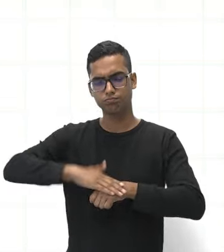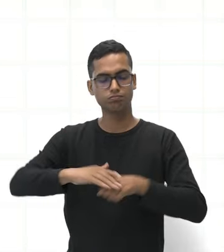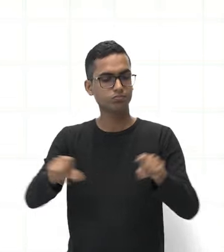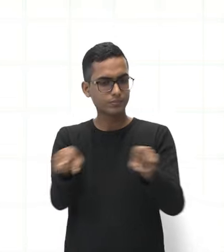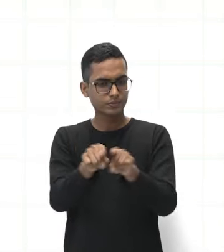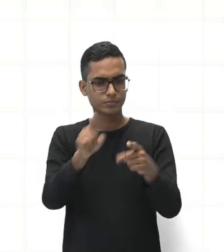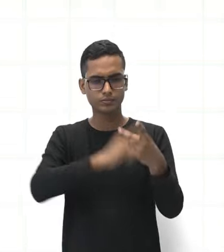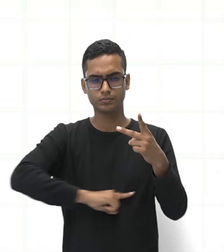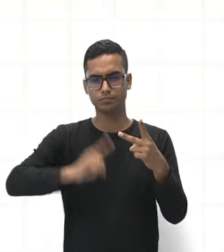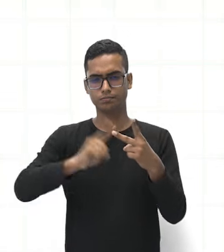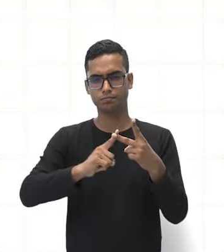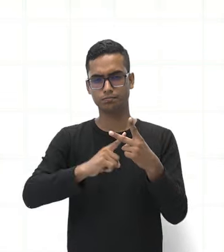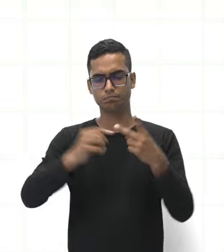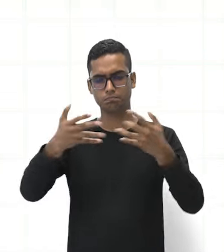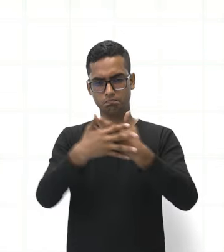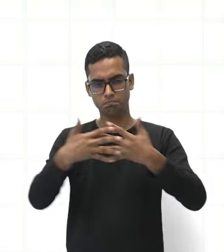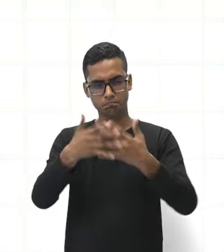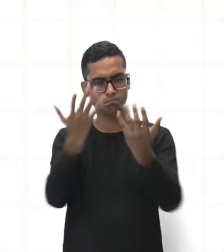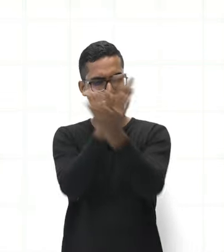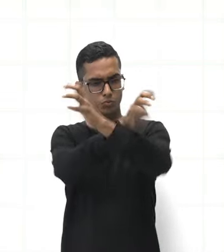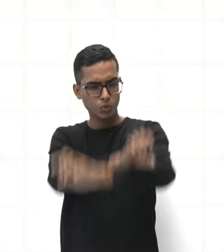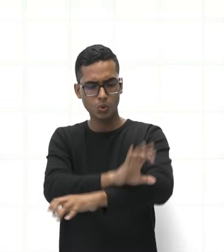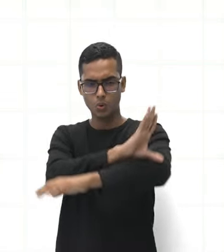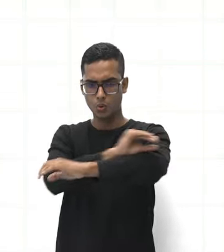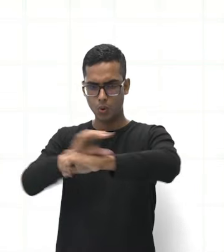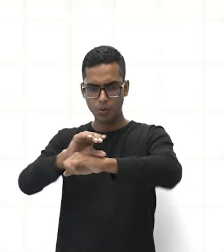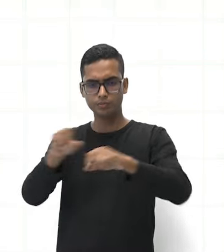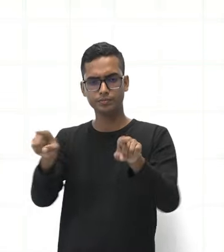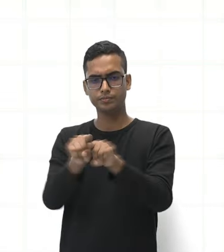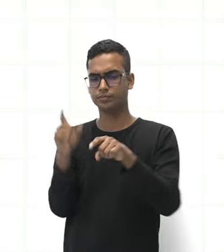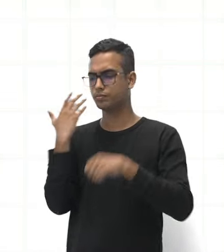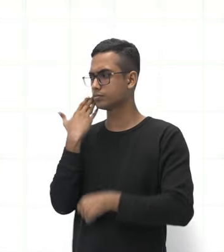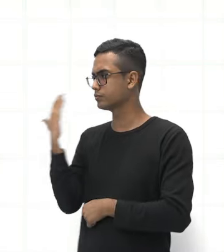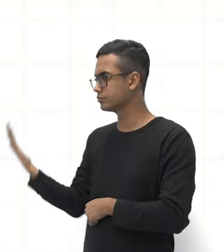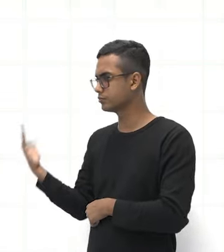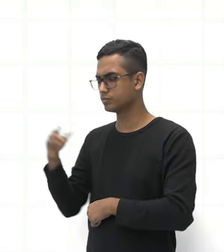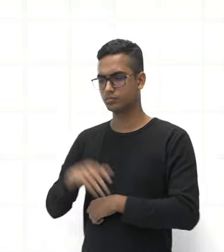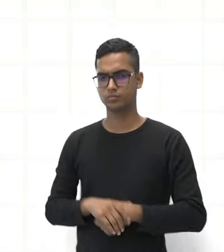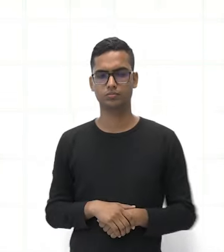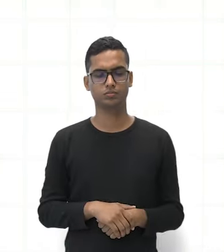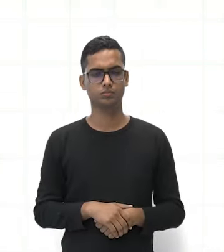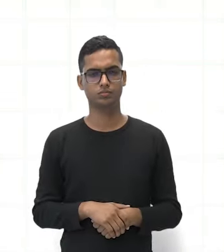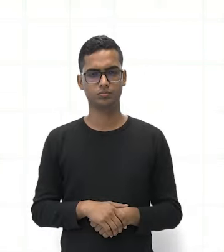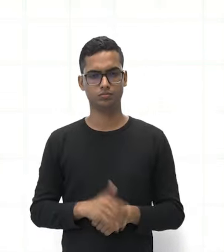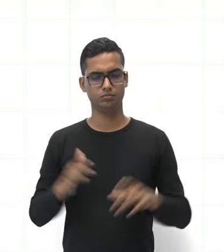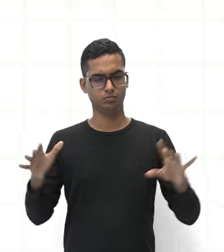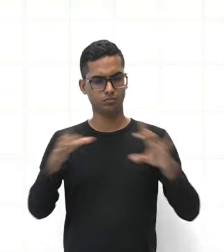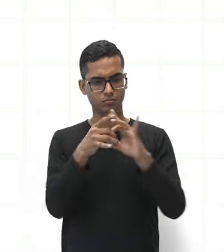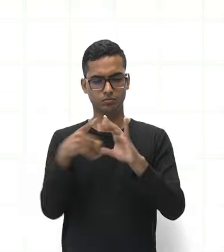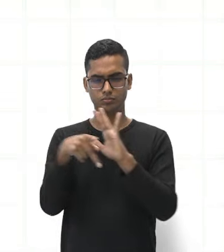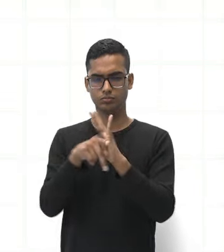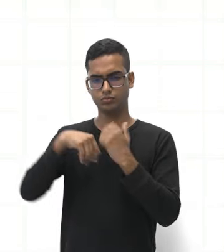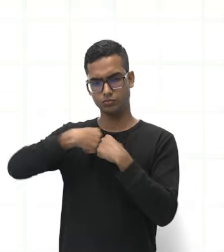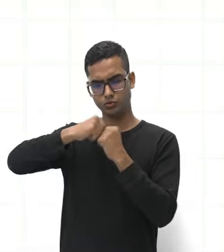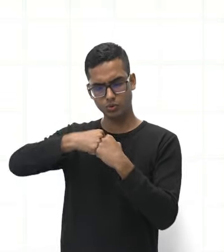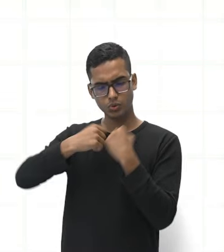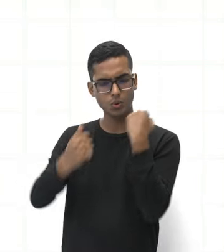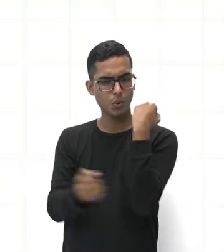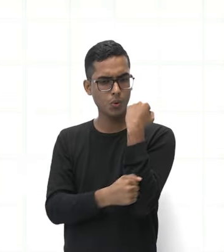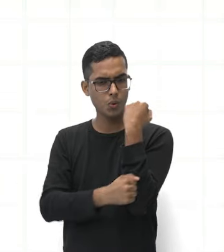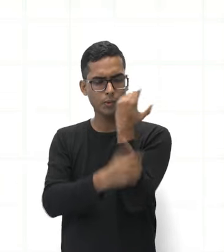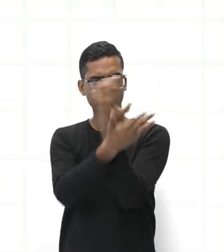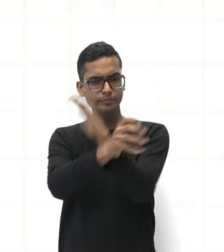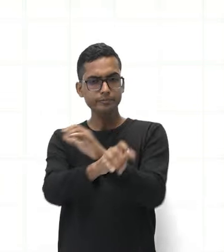sistema esquelético, como você está vindo aí, que é ligado aos ossos, esse sim, você vai ter